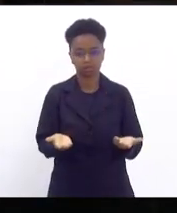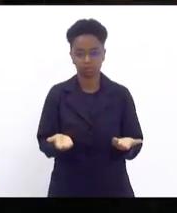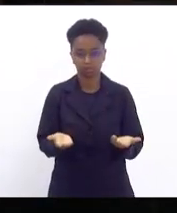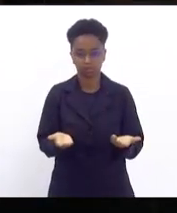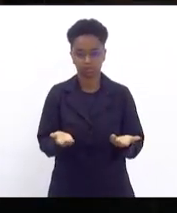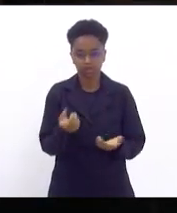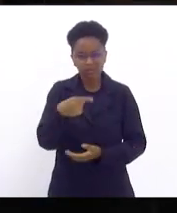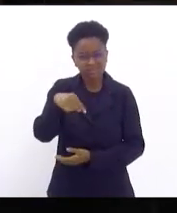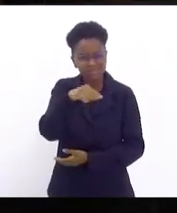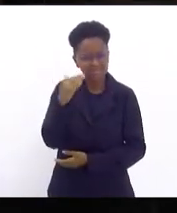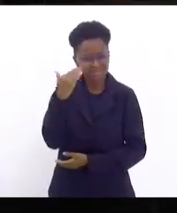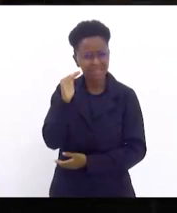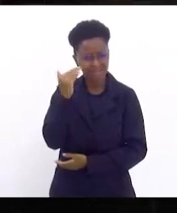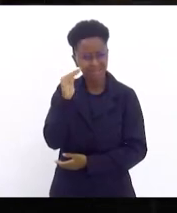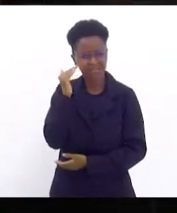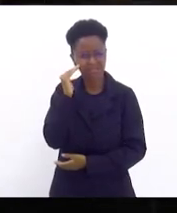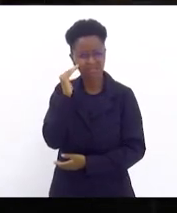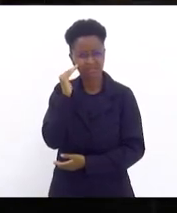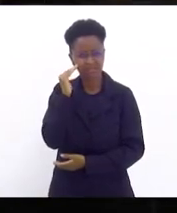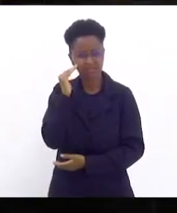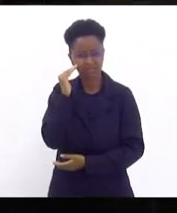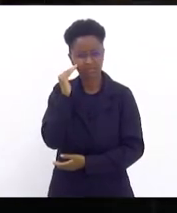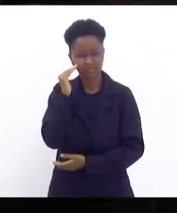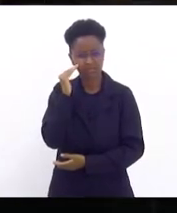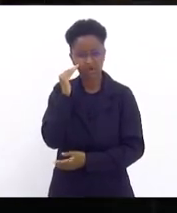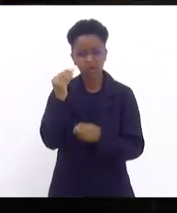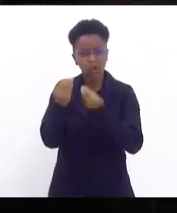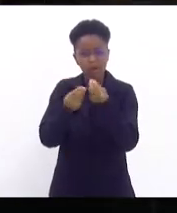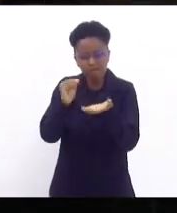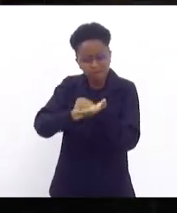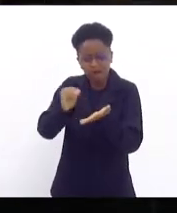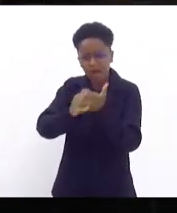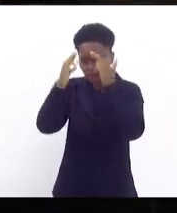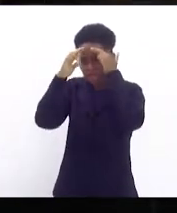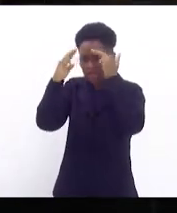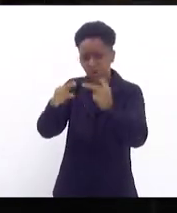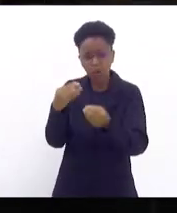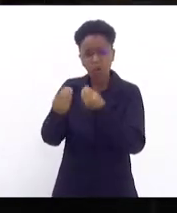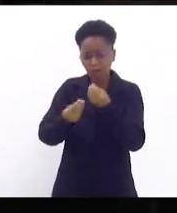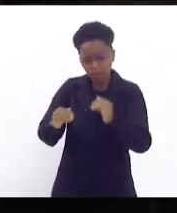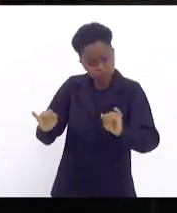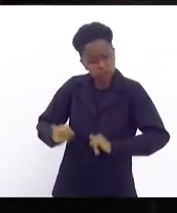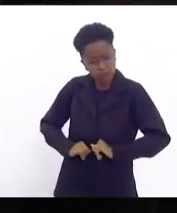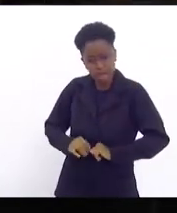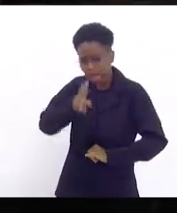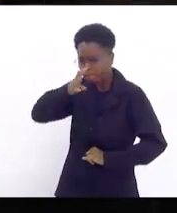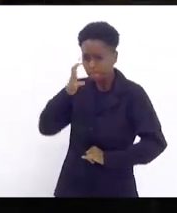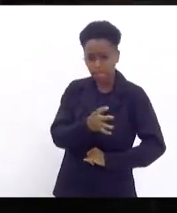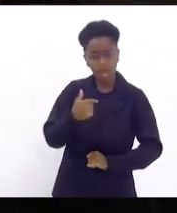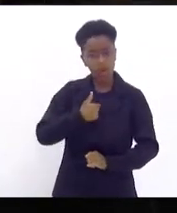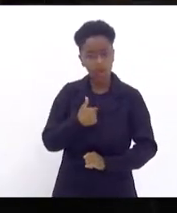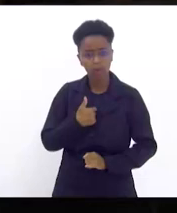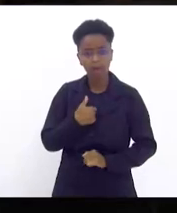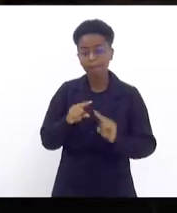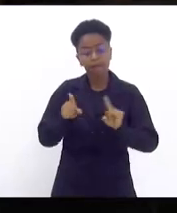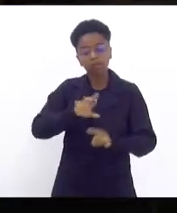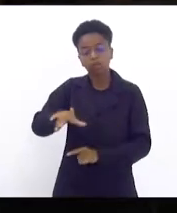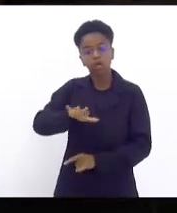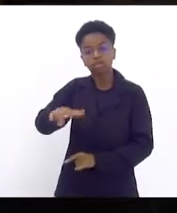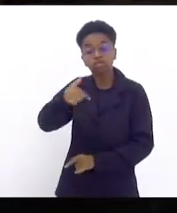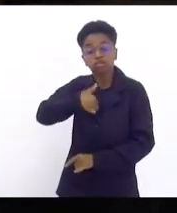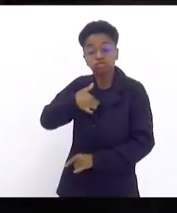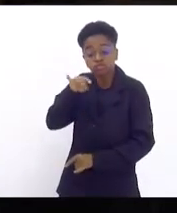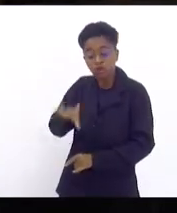Vocês conseguem entender a dimensão desse desrespeito à dor e o ataque a mim, mas não só a mim, a todas as pessoas